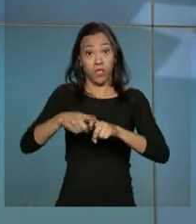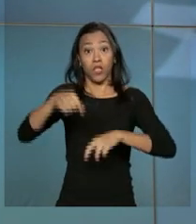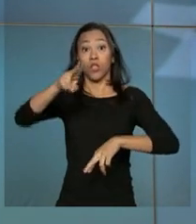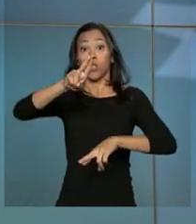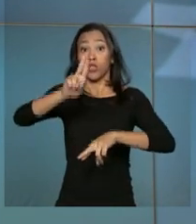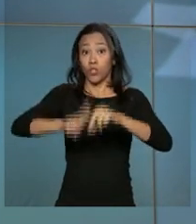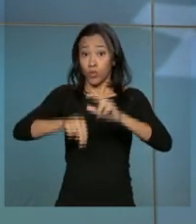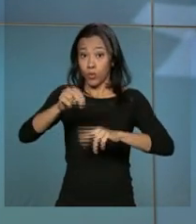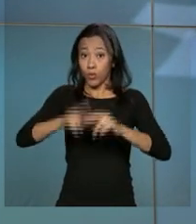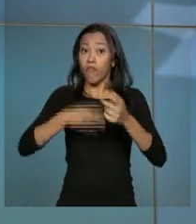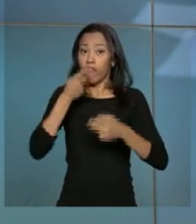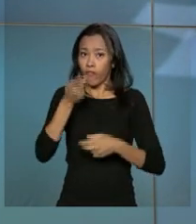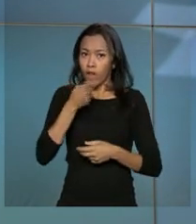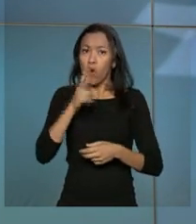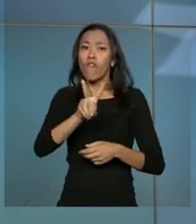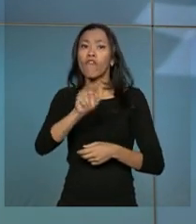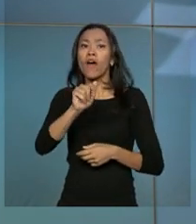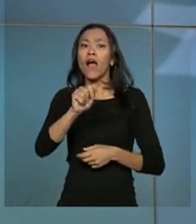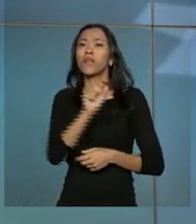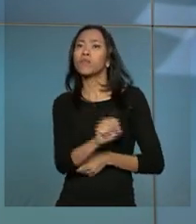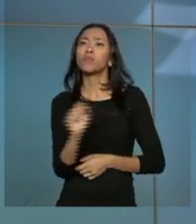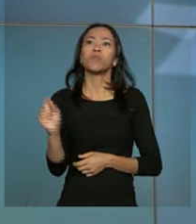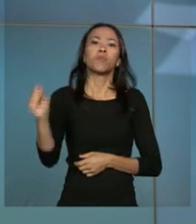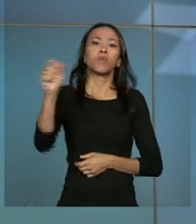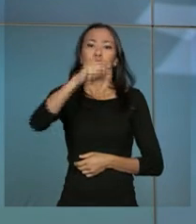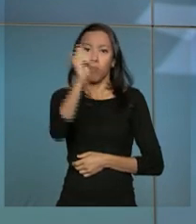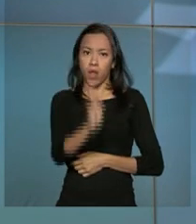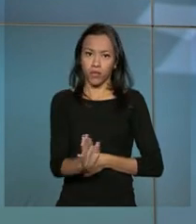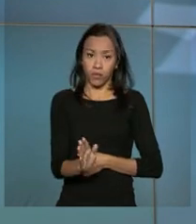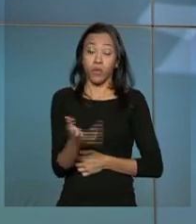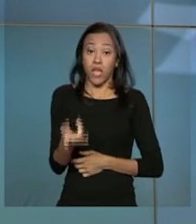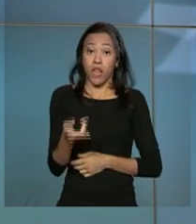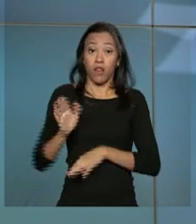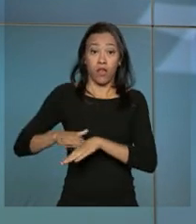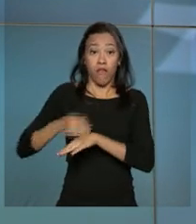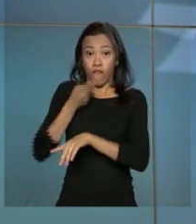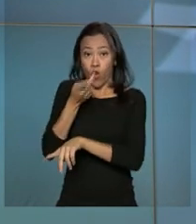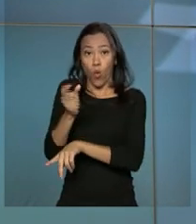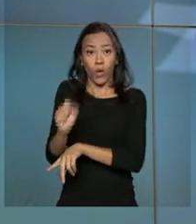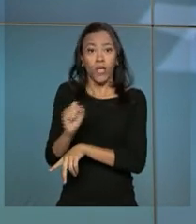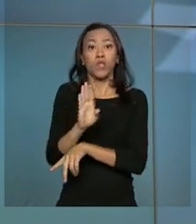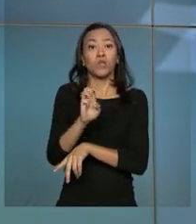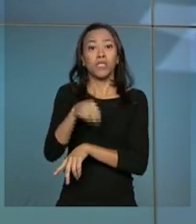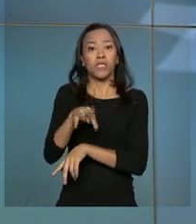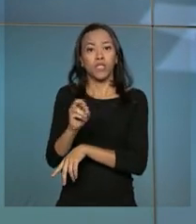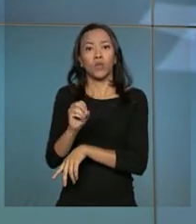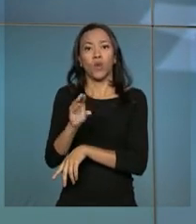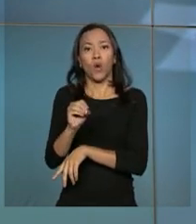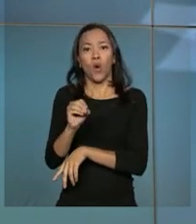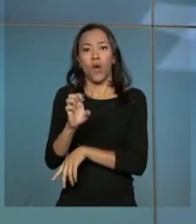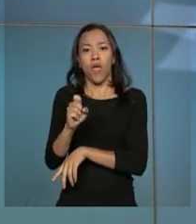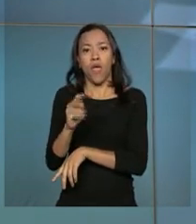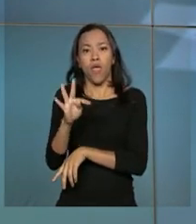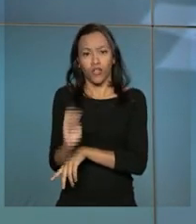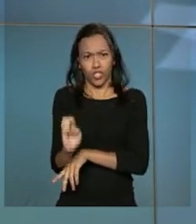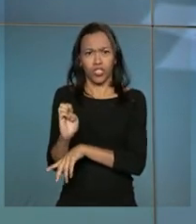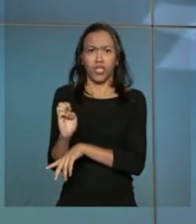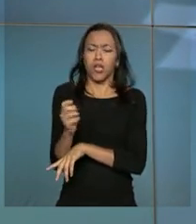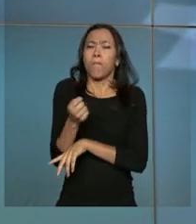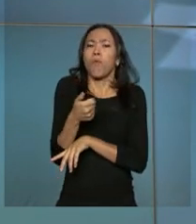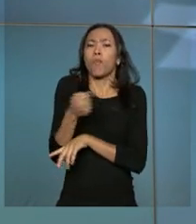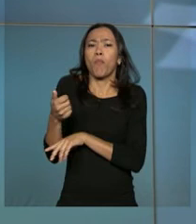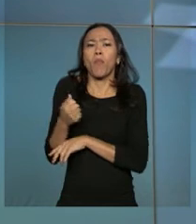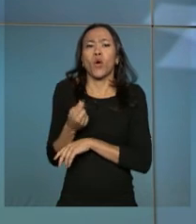apresentou a distribuição das vagas nas regiões brasileiras. Segundo ele, até no Centro-Oeste, que concentra o menor número de